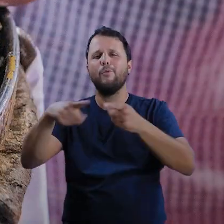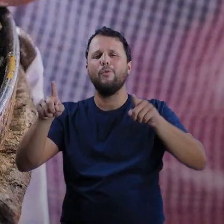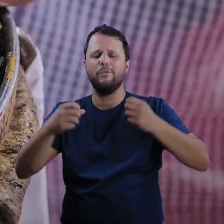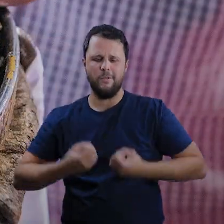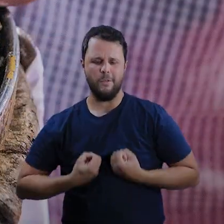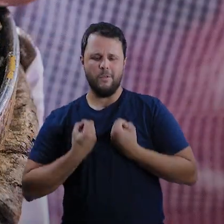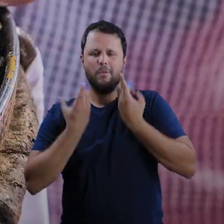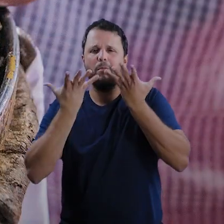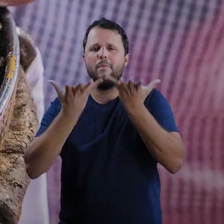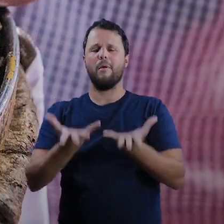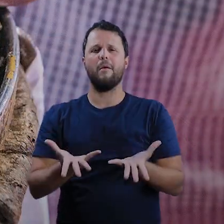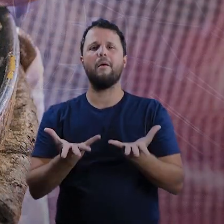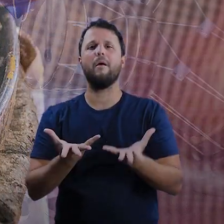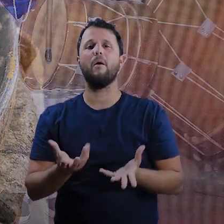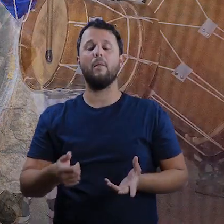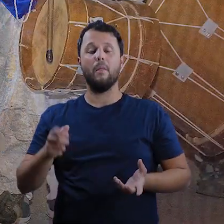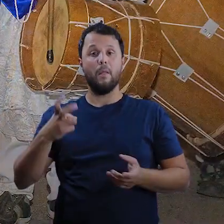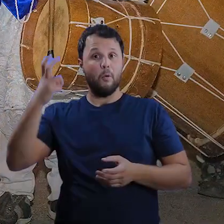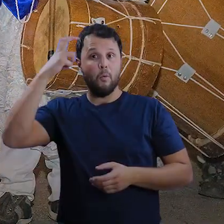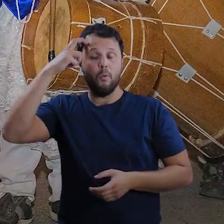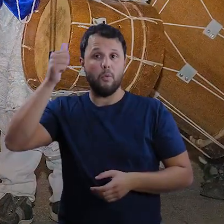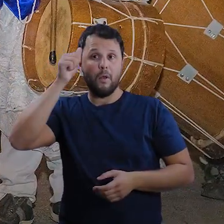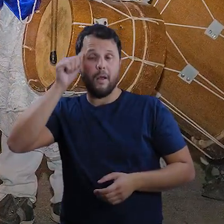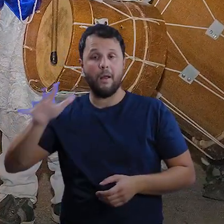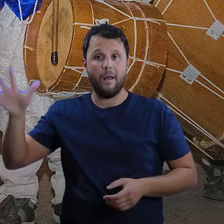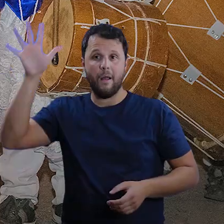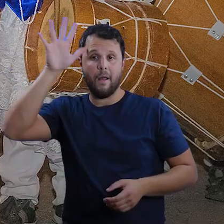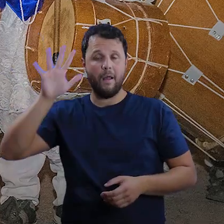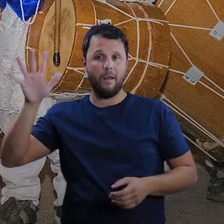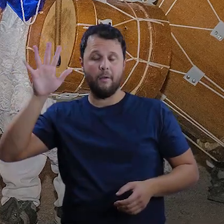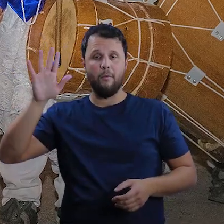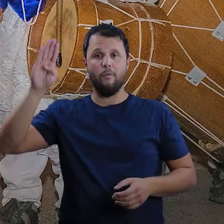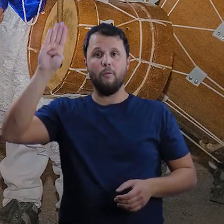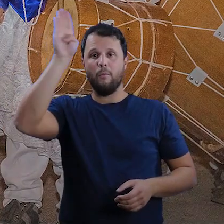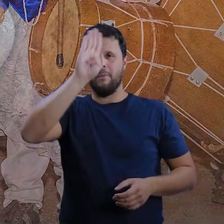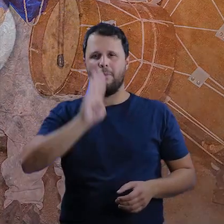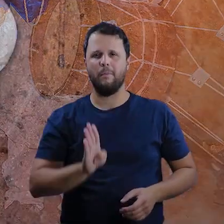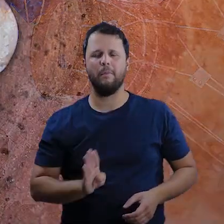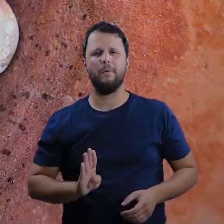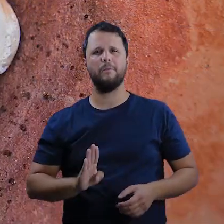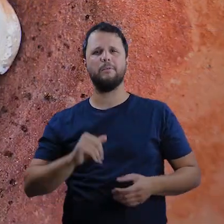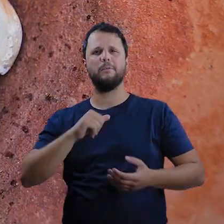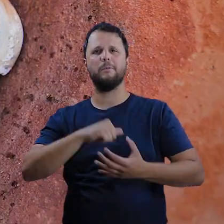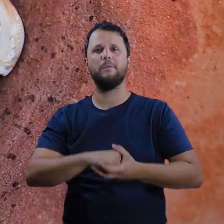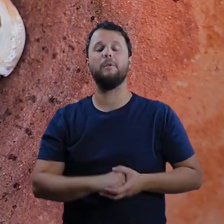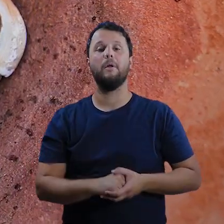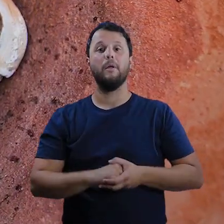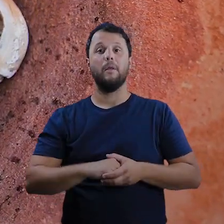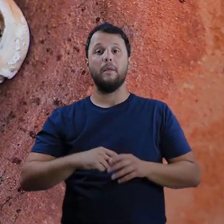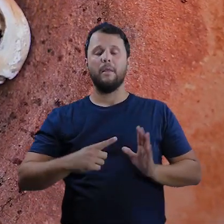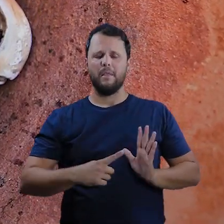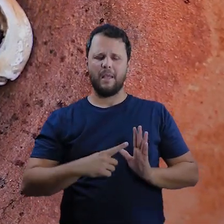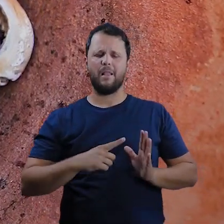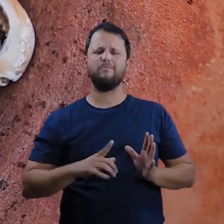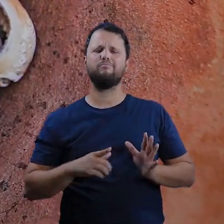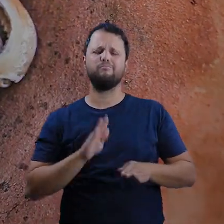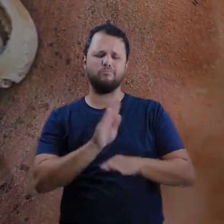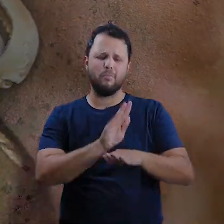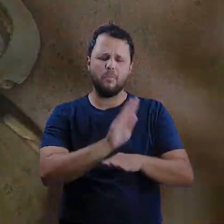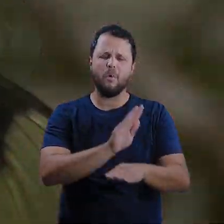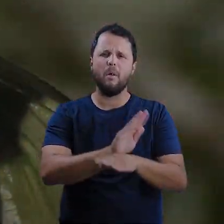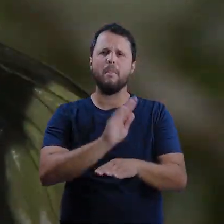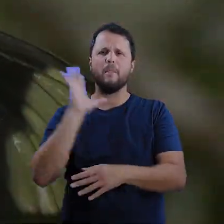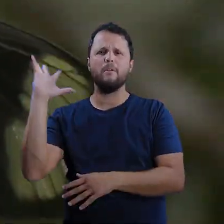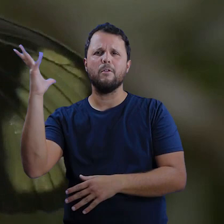as expressões da cultura afro-brasileira. O quilombo Manzung desenvolve seu papel na preservação do meio ambiente